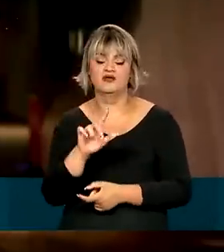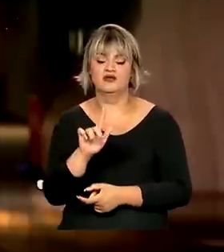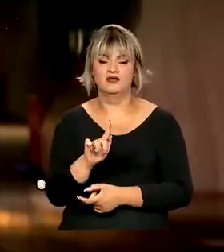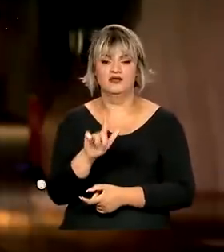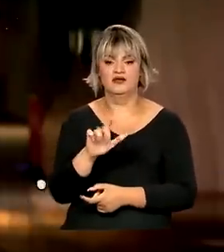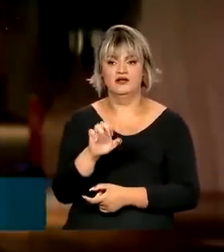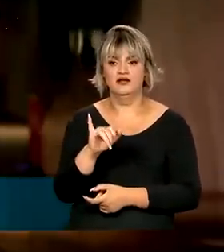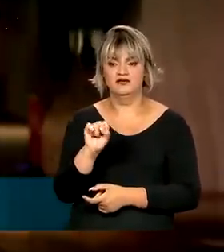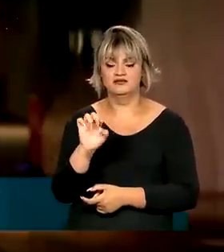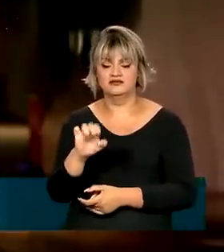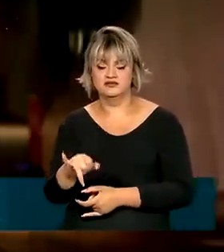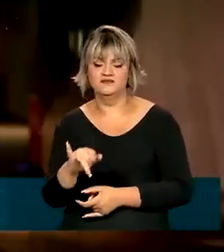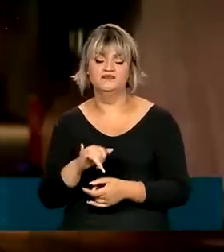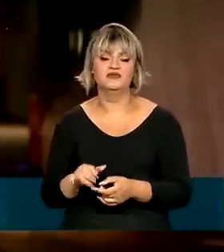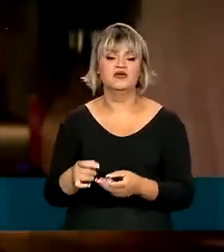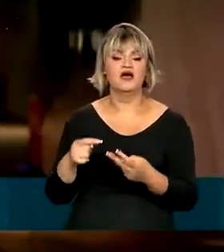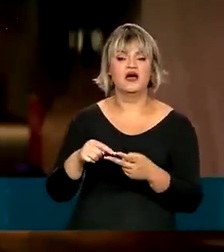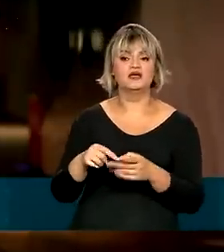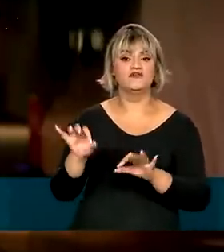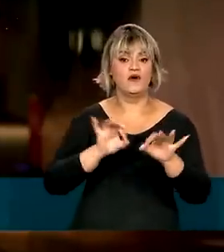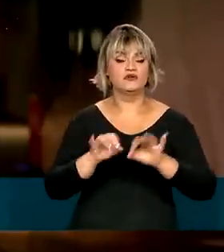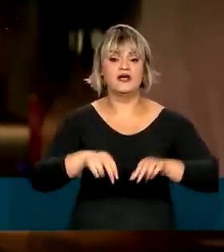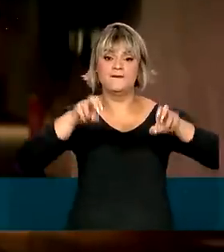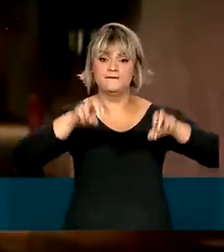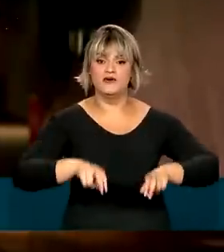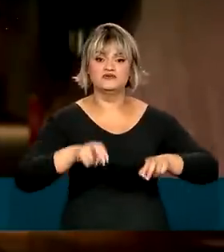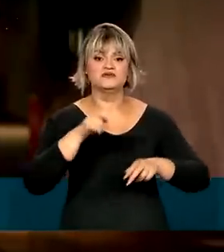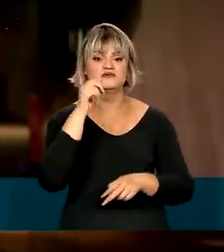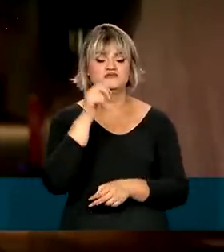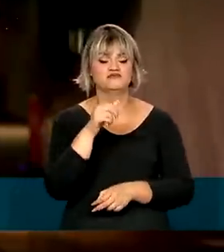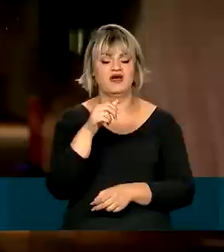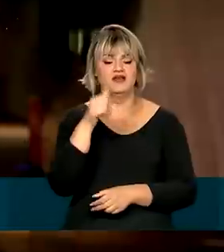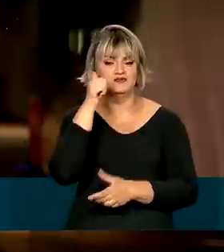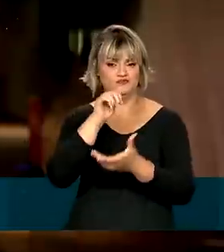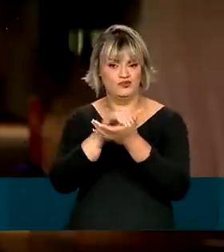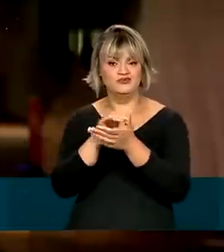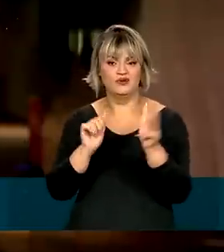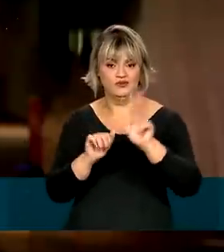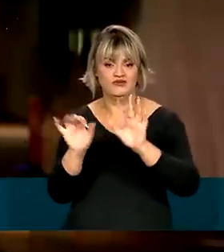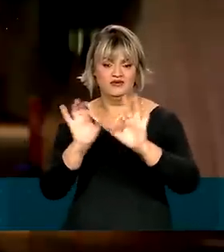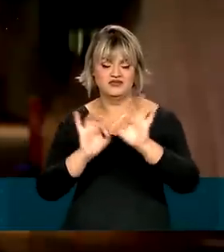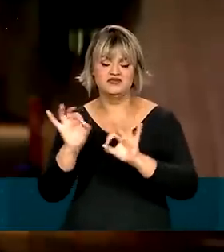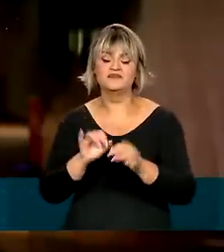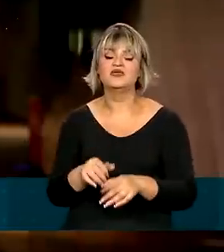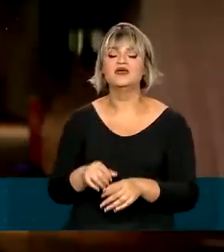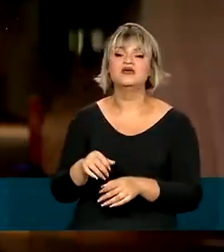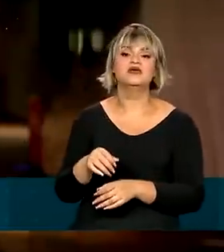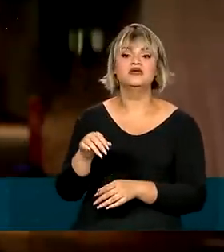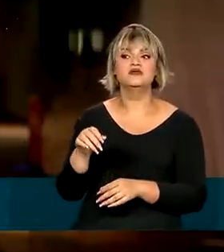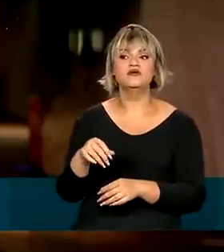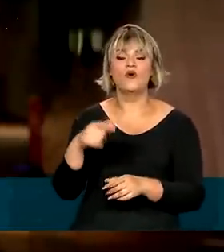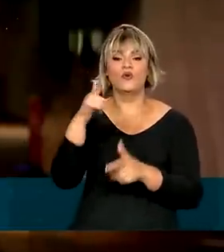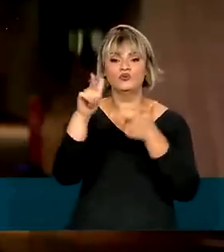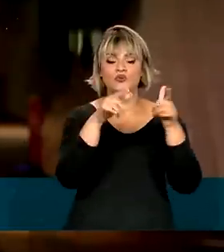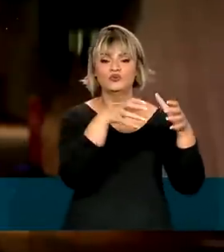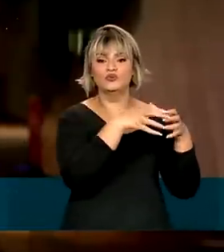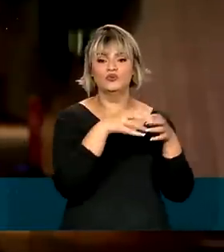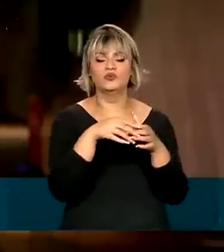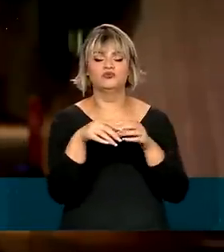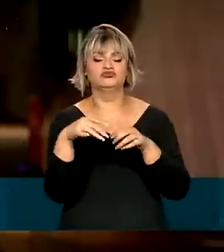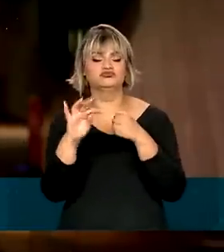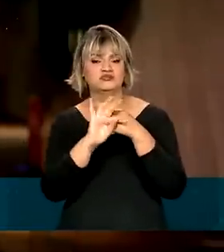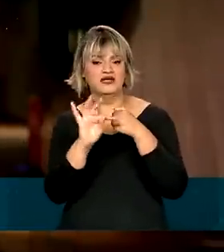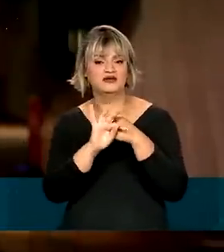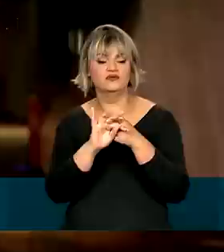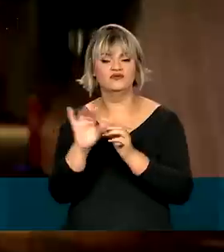Hoffman, a de organização da posse, coordenada por Janja da Silva, e a coordenação de grupos técnicos, sob a responsabilidade de Aloysio